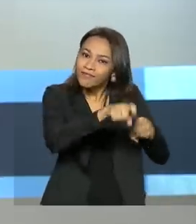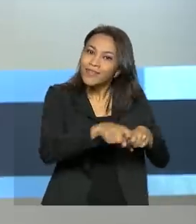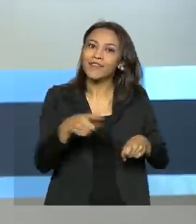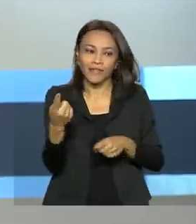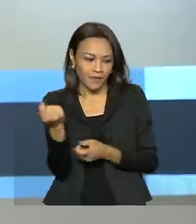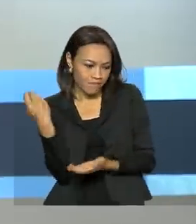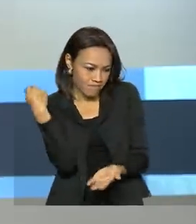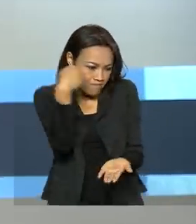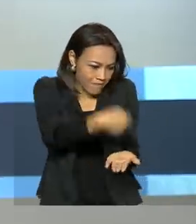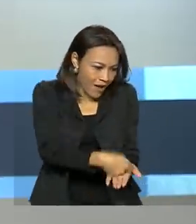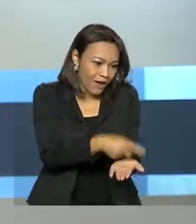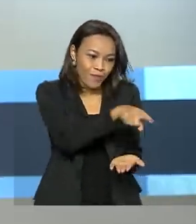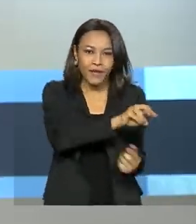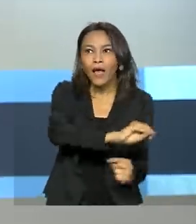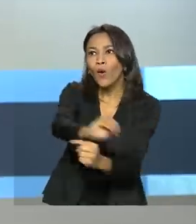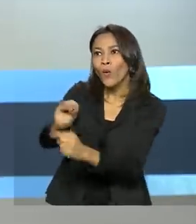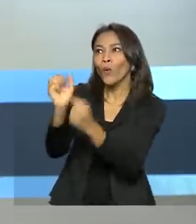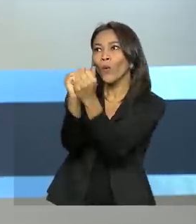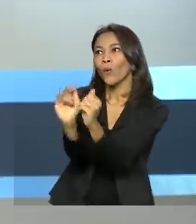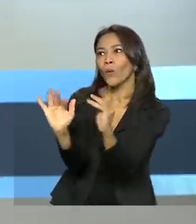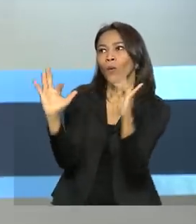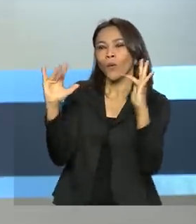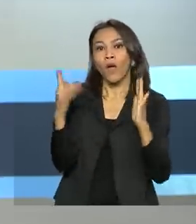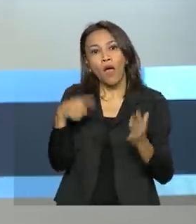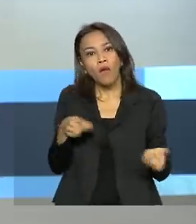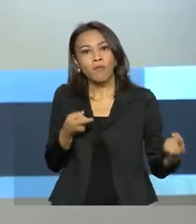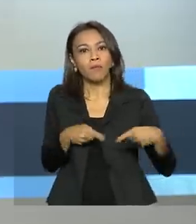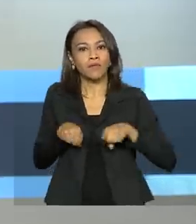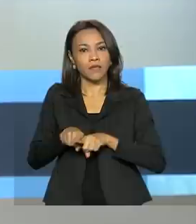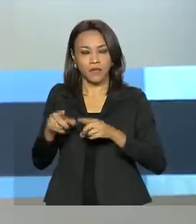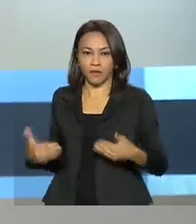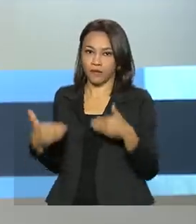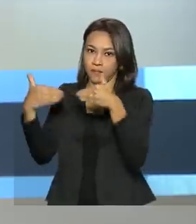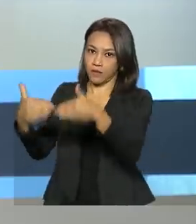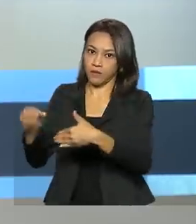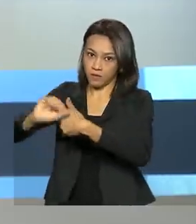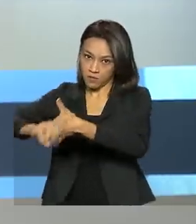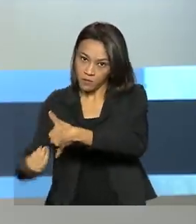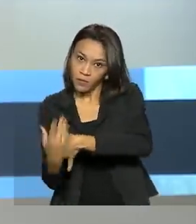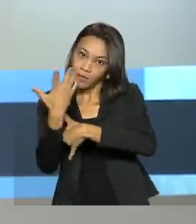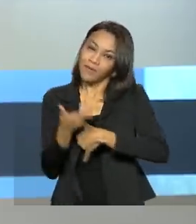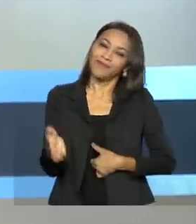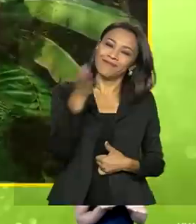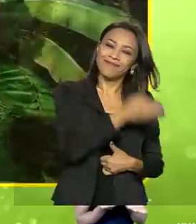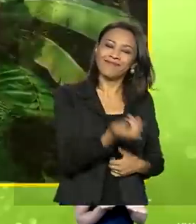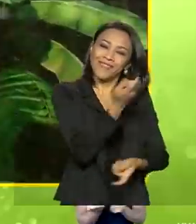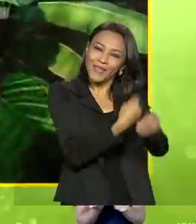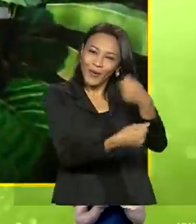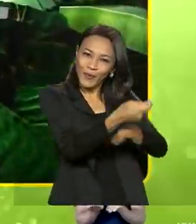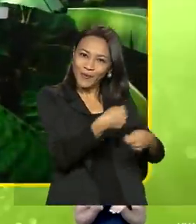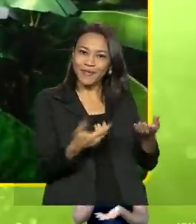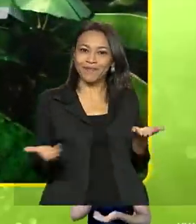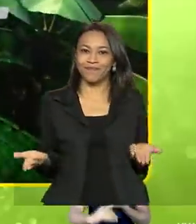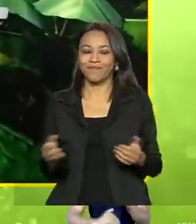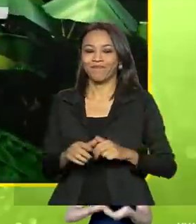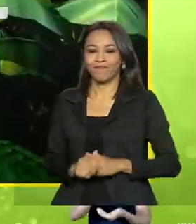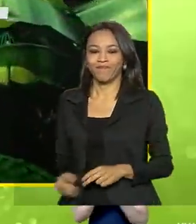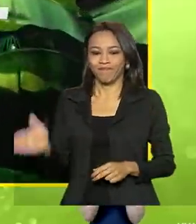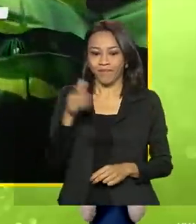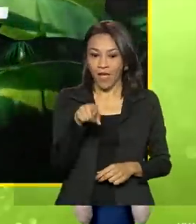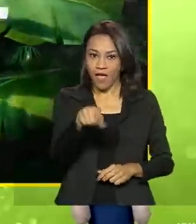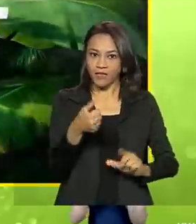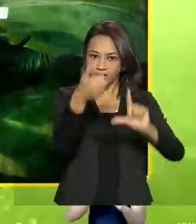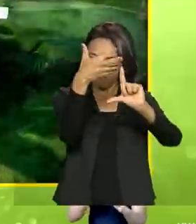serviços ambientais. A ação é uma parceria entre os ministérios do meio ambiente e da economia. Por meio da